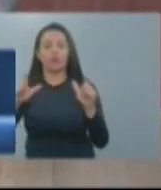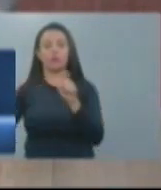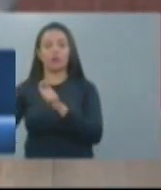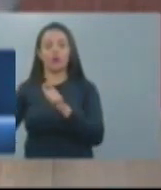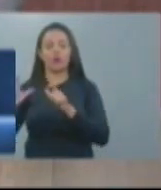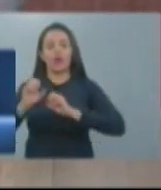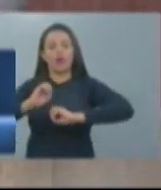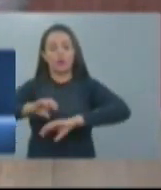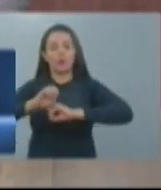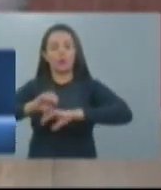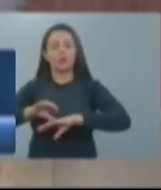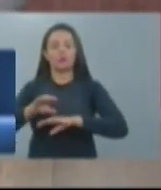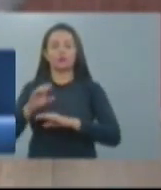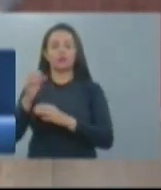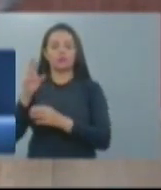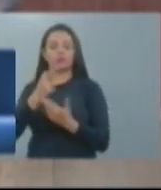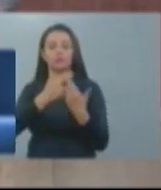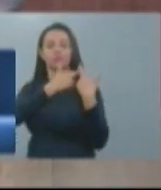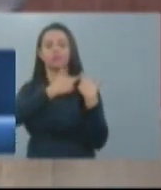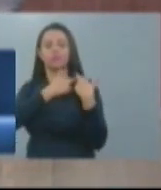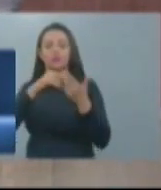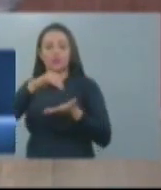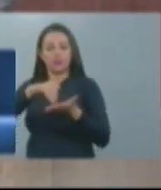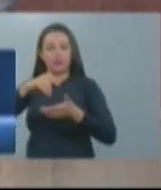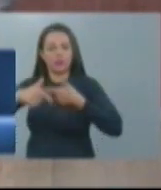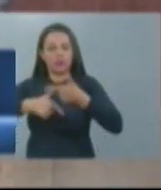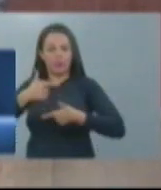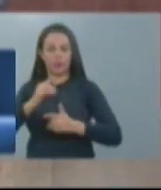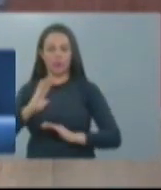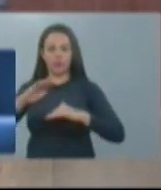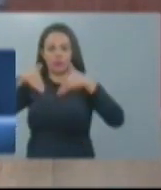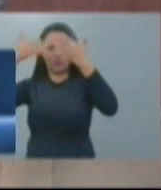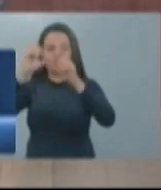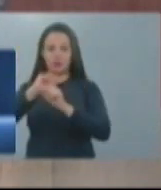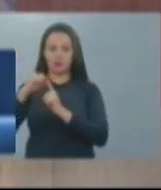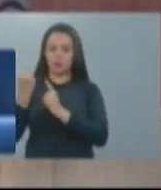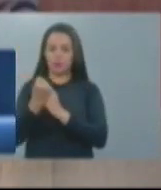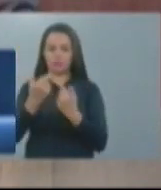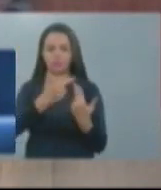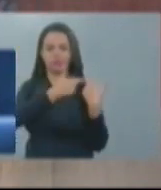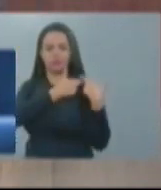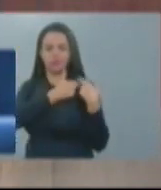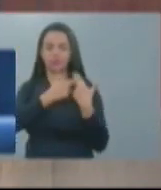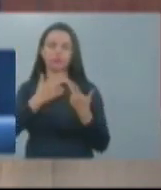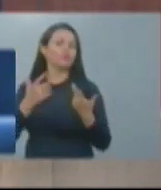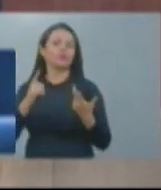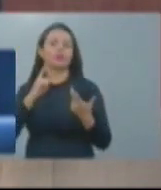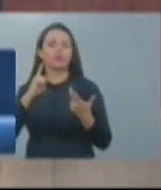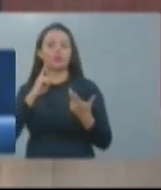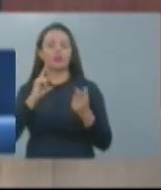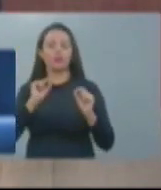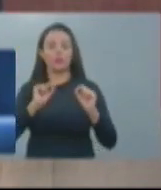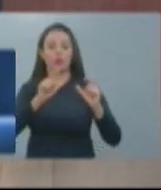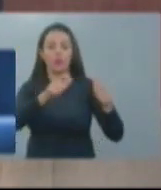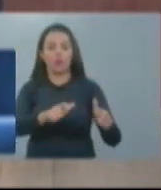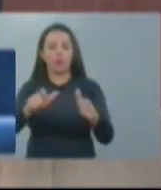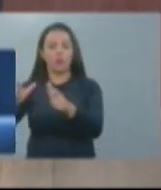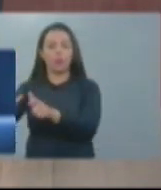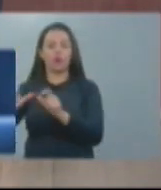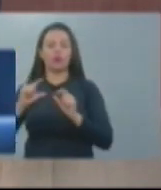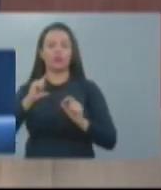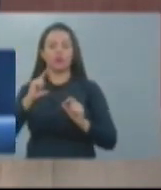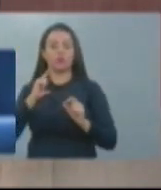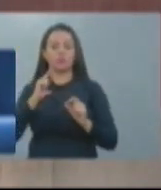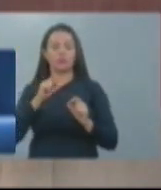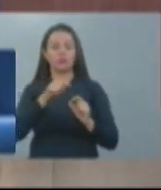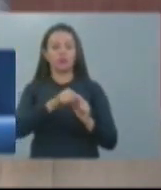Secretaria do Trabalho e Desenvolvimento Social tem preocupado muito a doutora Silvana, porque é ali que estão sendo abrigados os